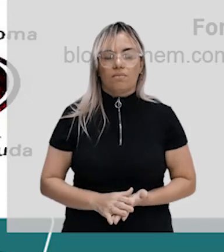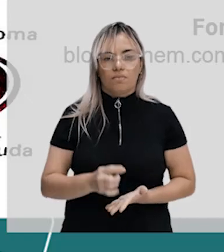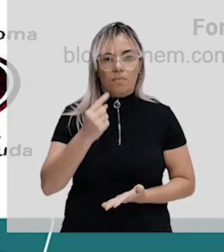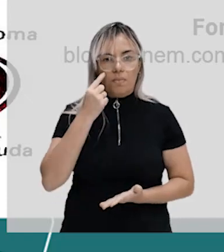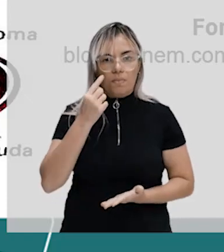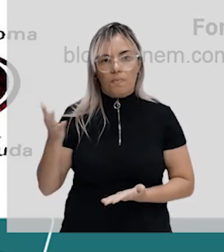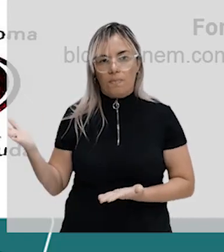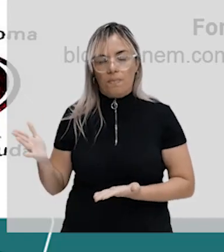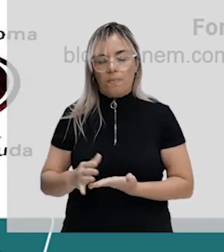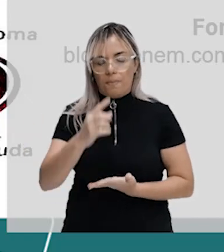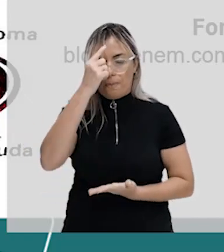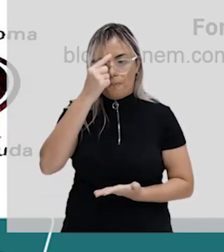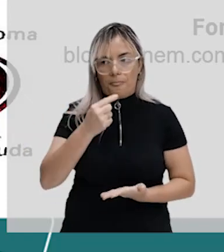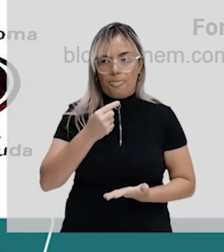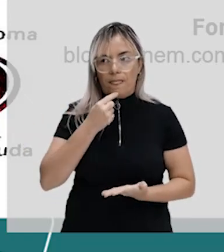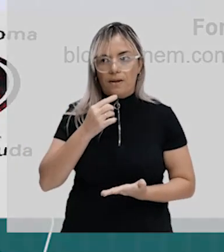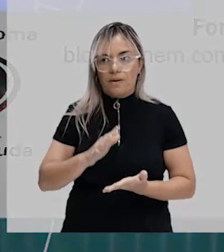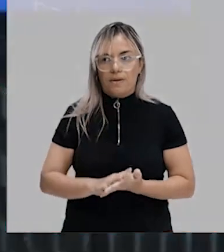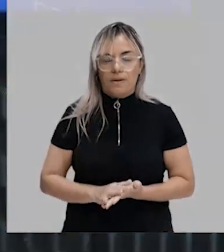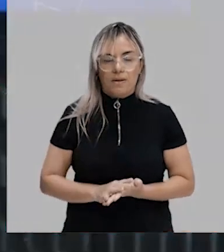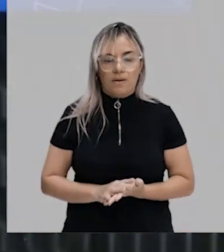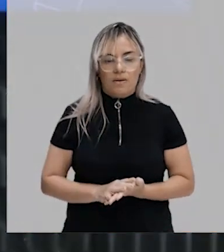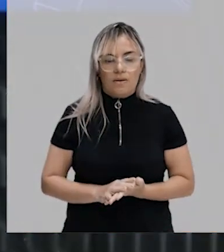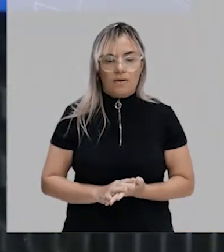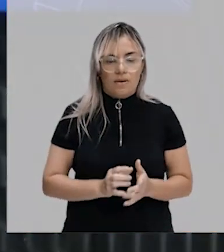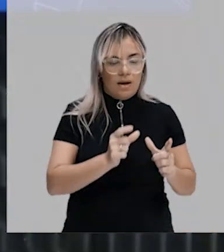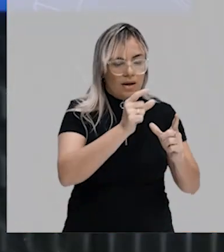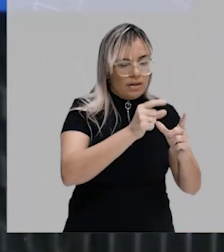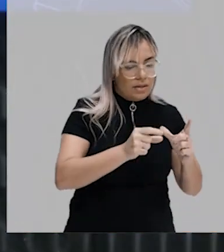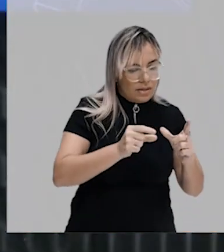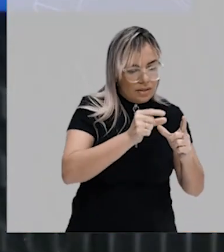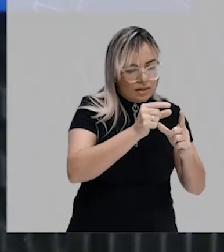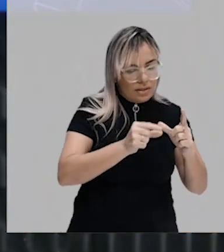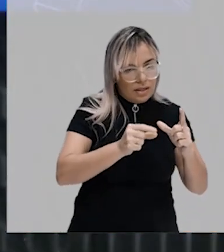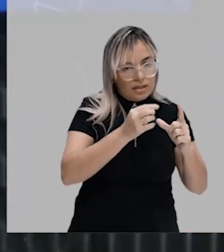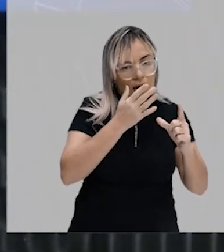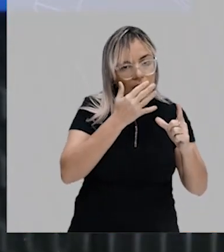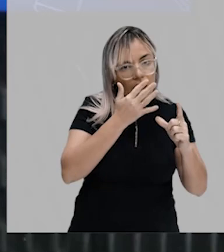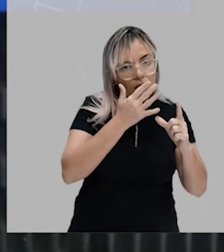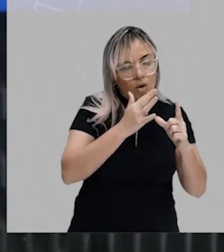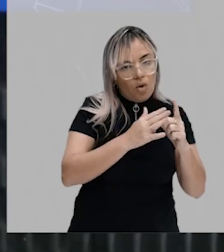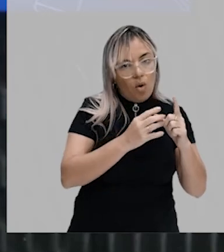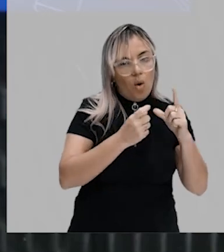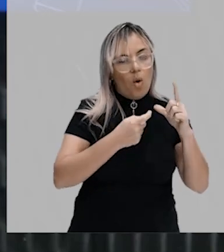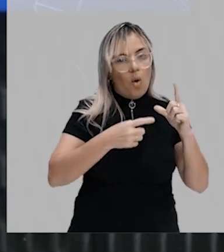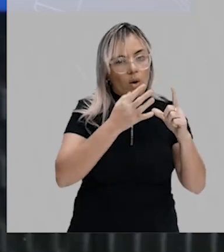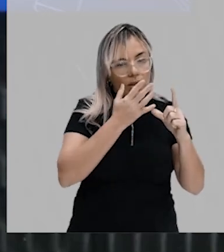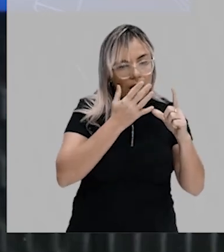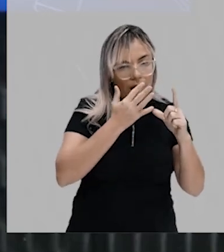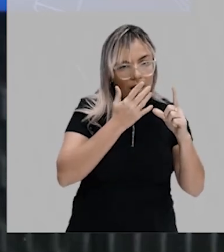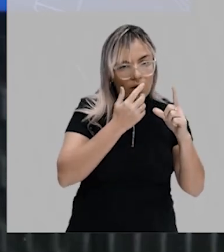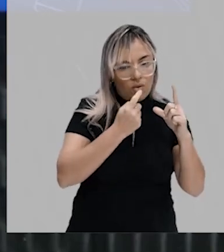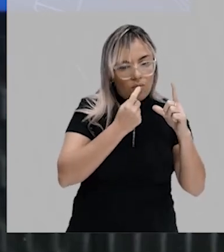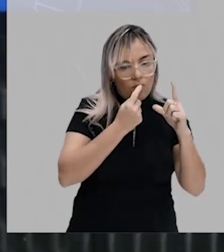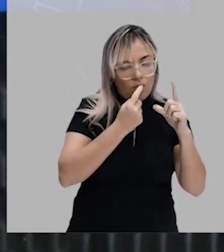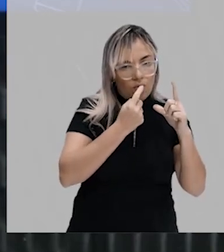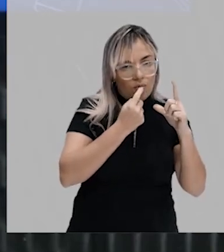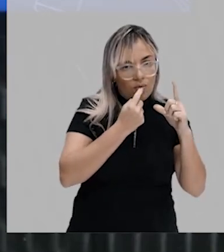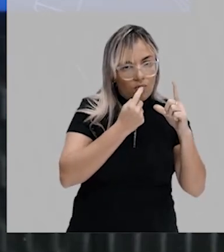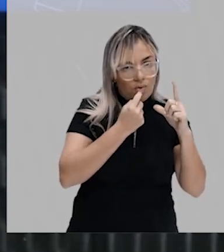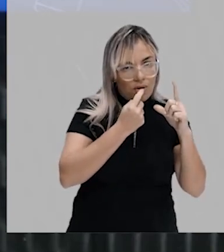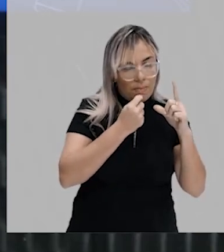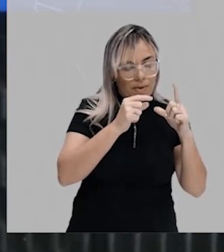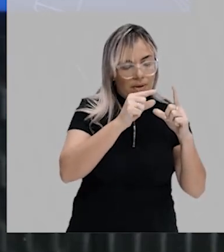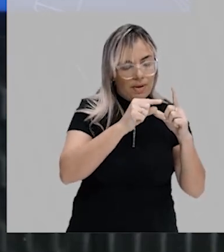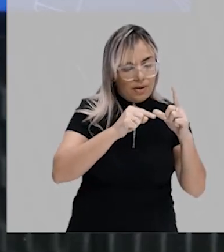E a parte que está intermediária, que está vermelhinha aqui, é o mesoderme. Então eu tenho o segundo